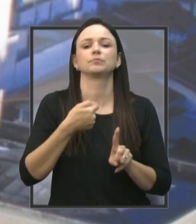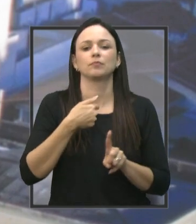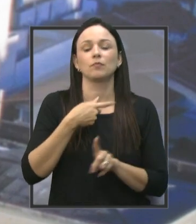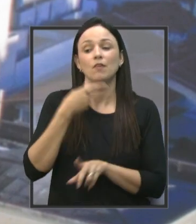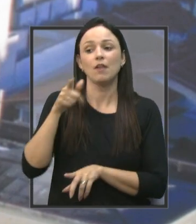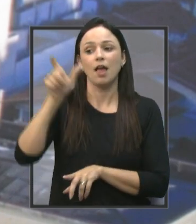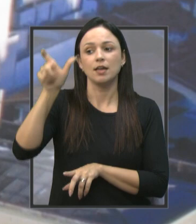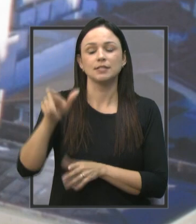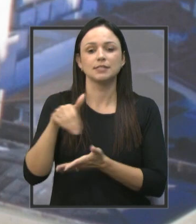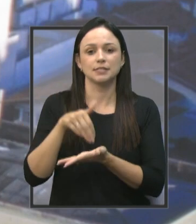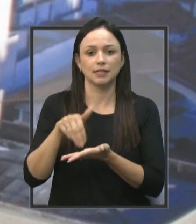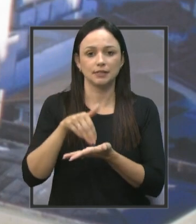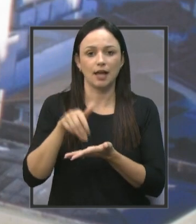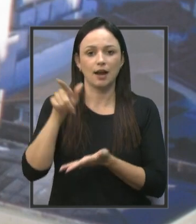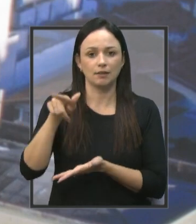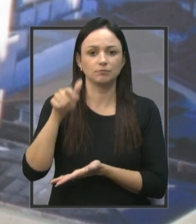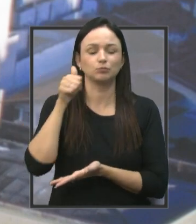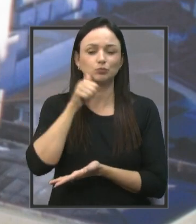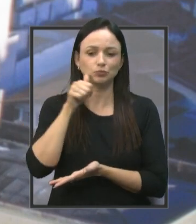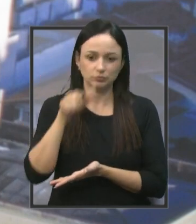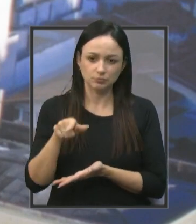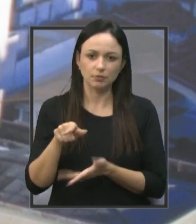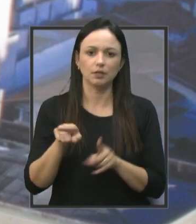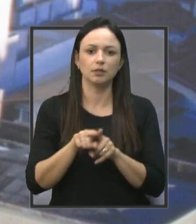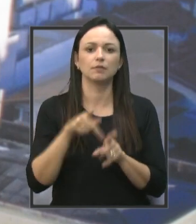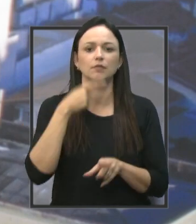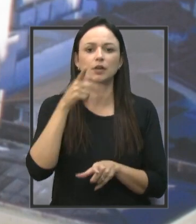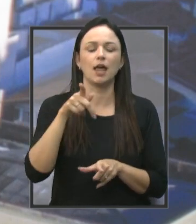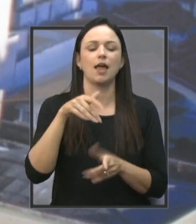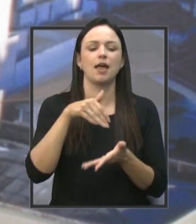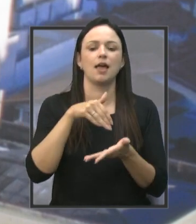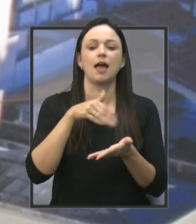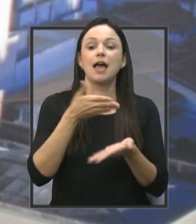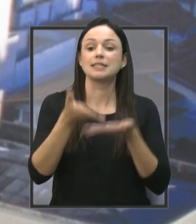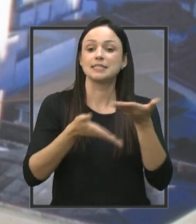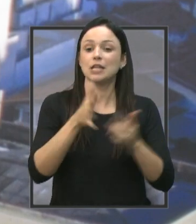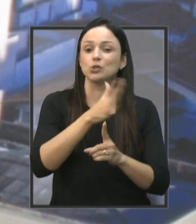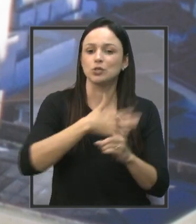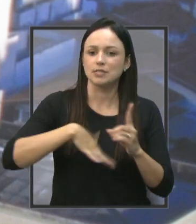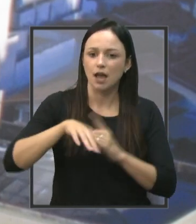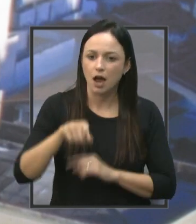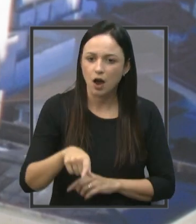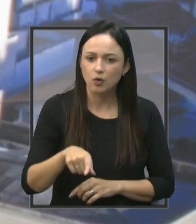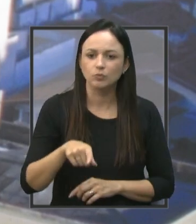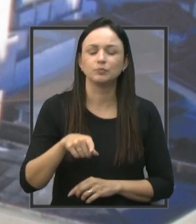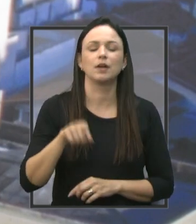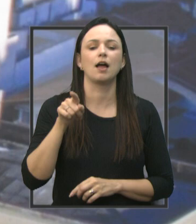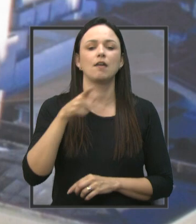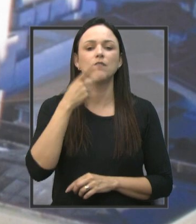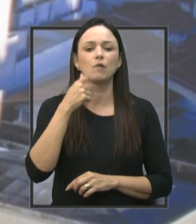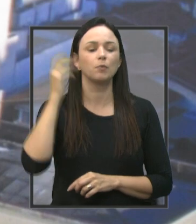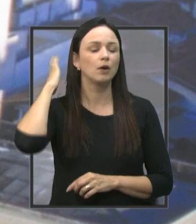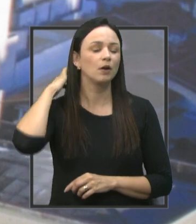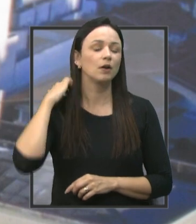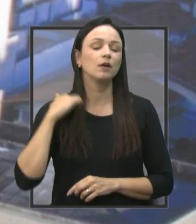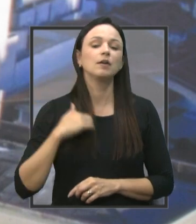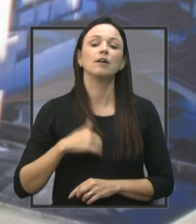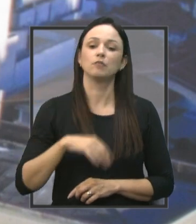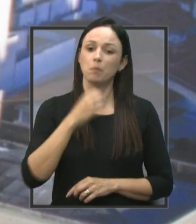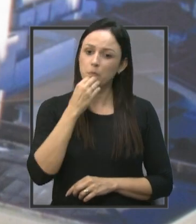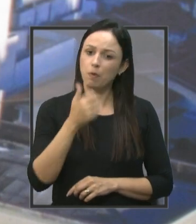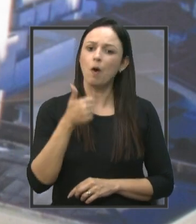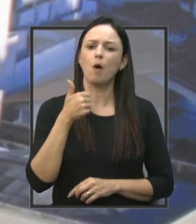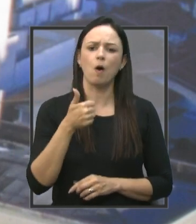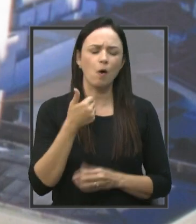Secretaria, cheguei a comentar com a assistente social, e elas me informaram o quão bom seria,